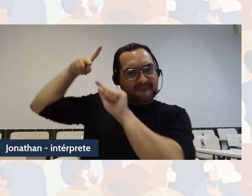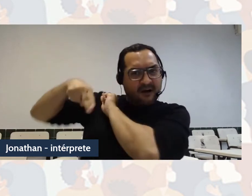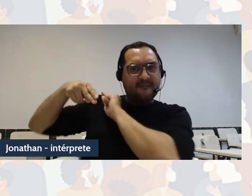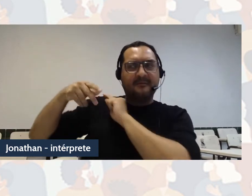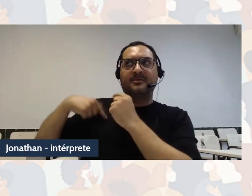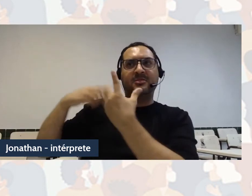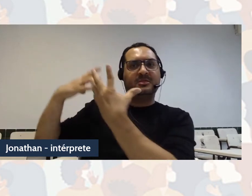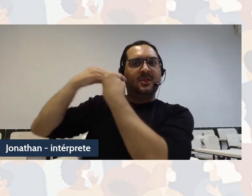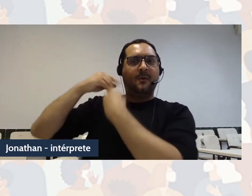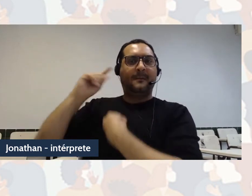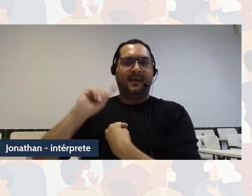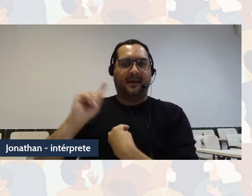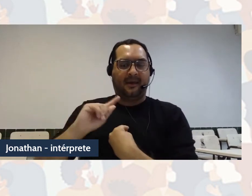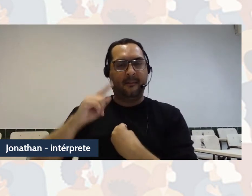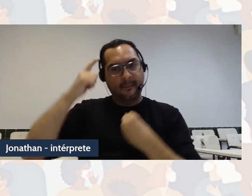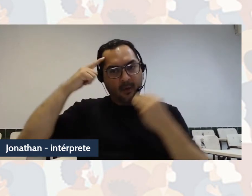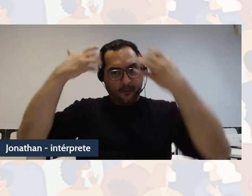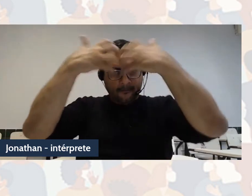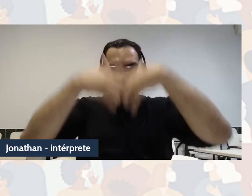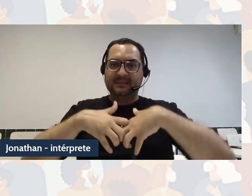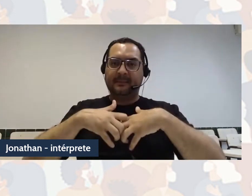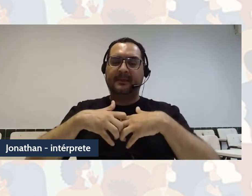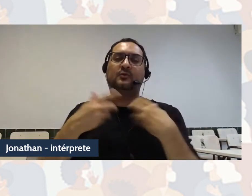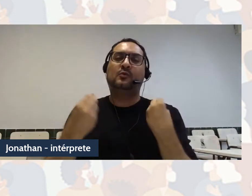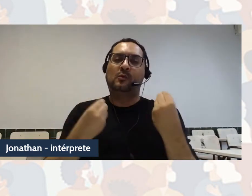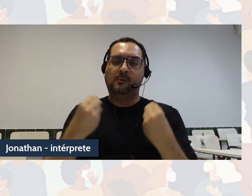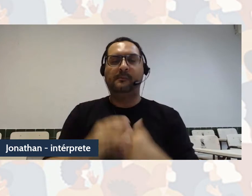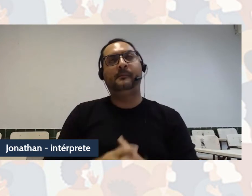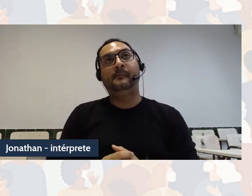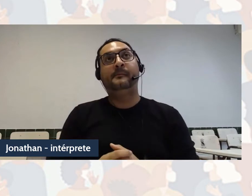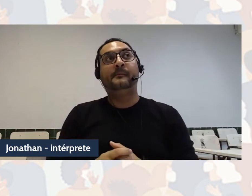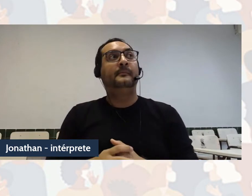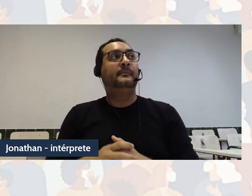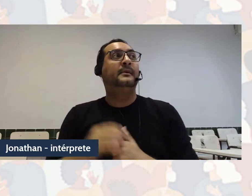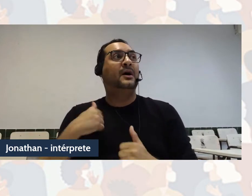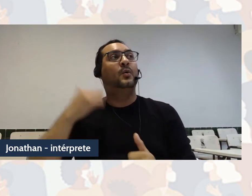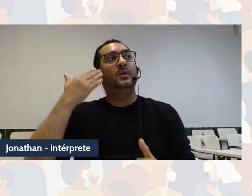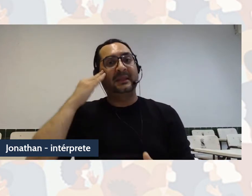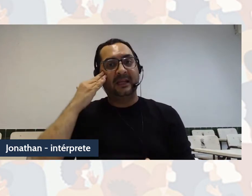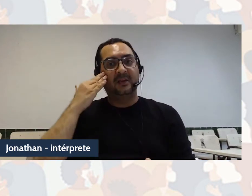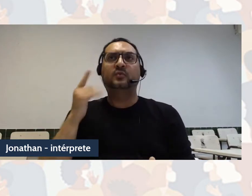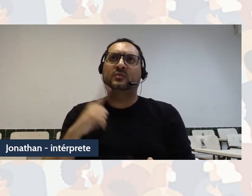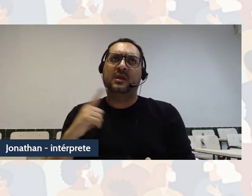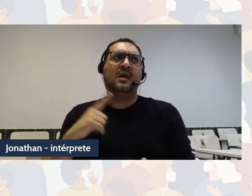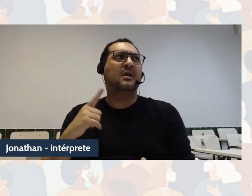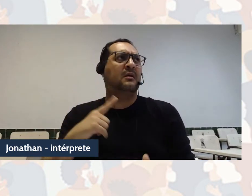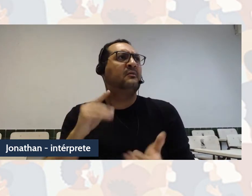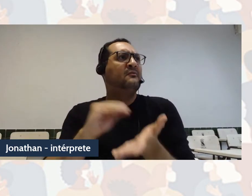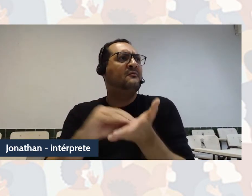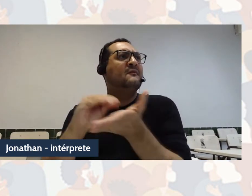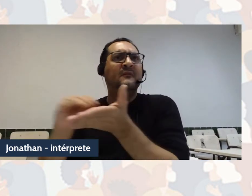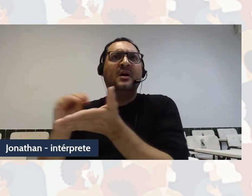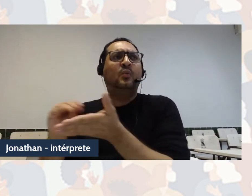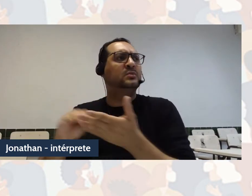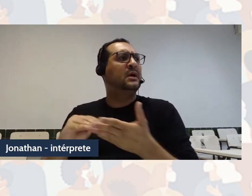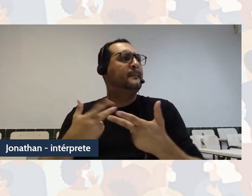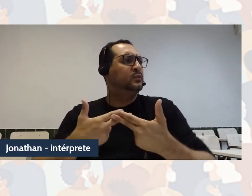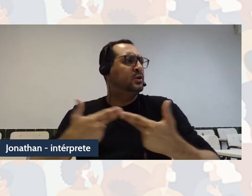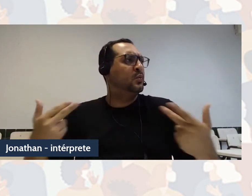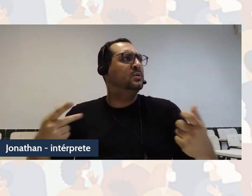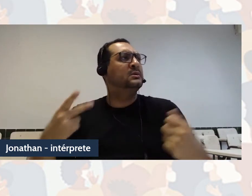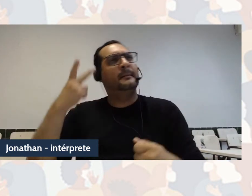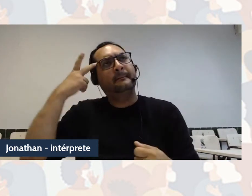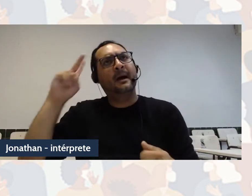discutindo, e eu entendo que ainda há muito a ser tratado e discutido, por isso que a coisa não está